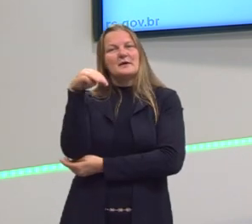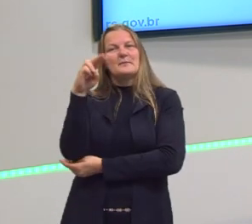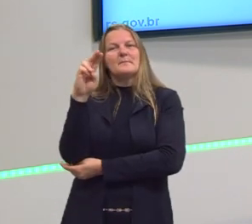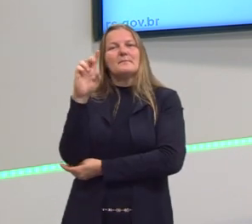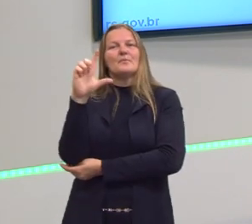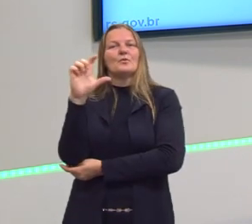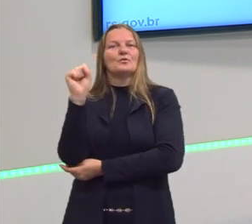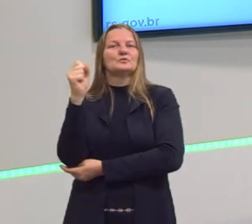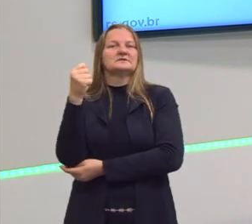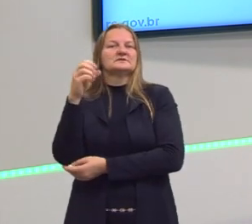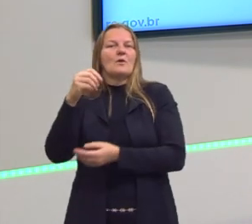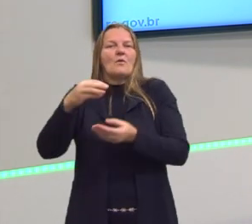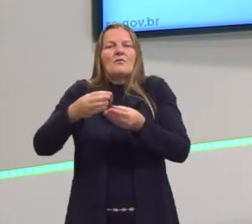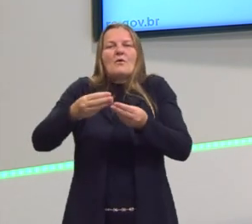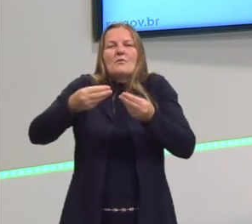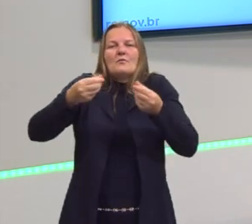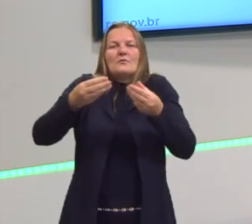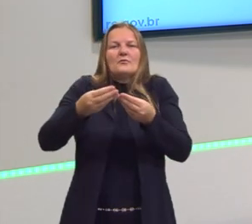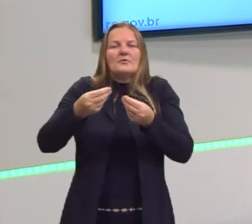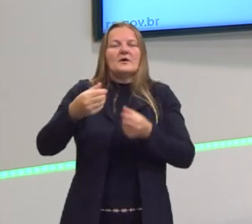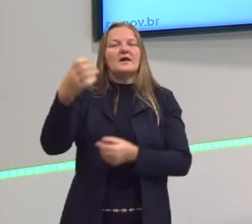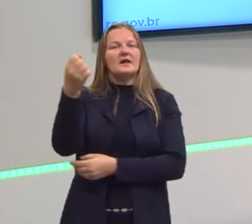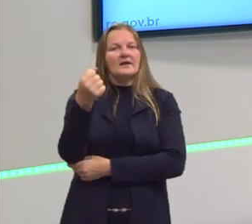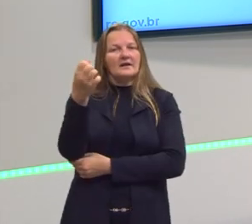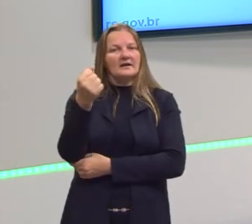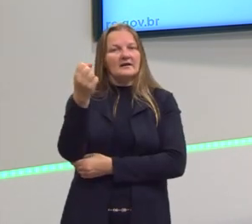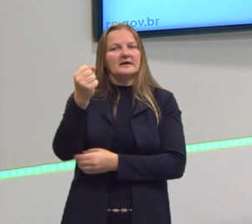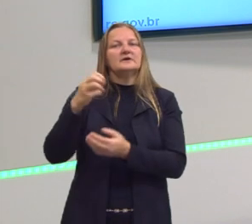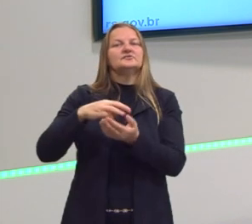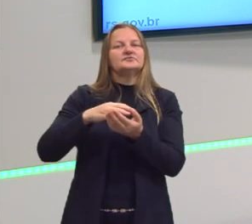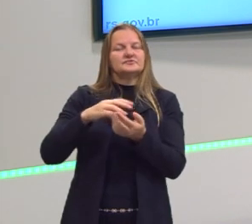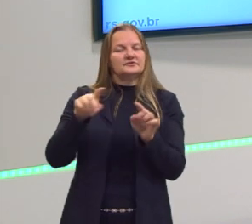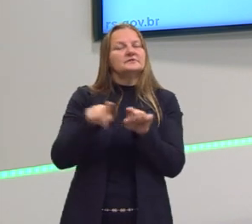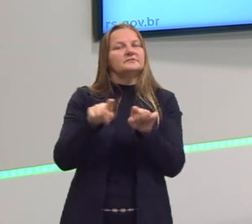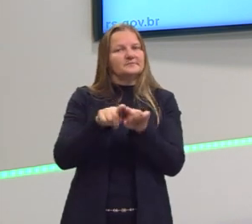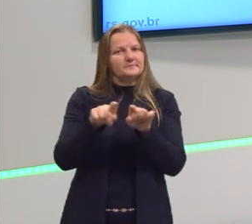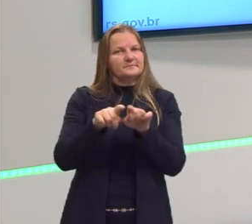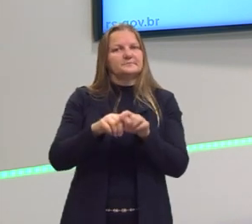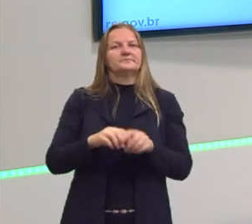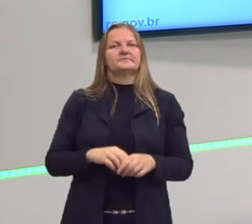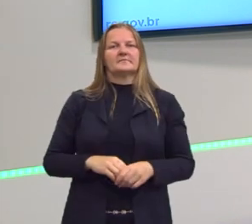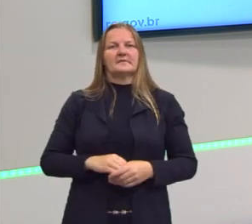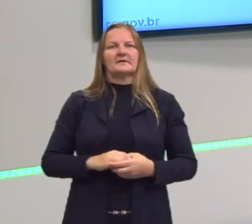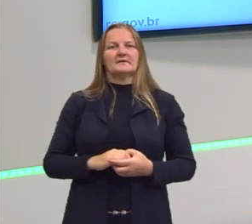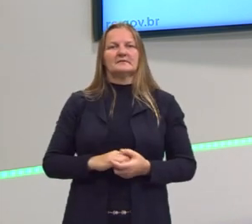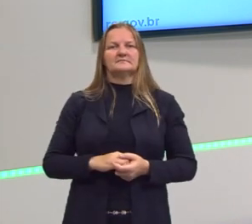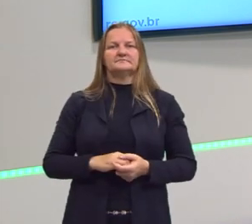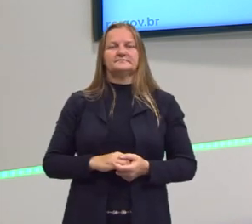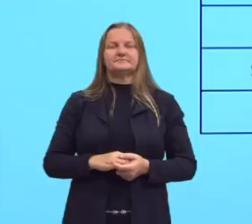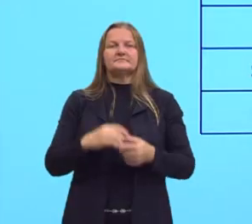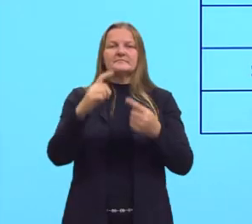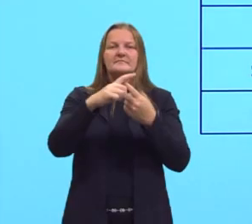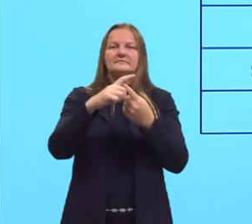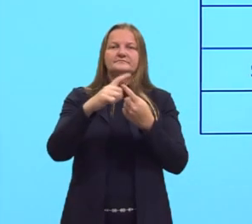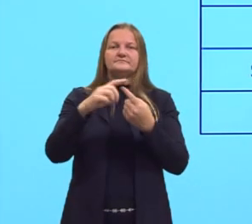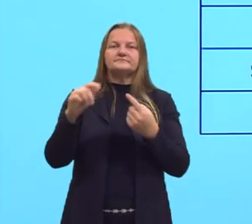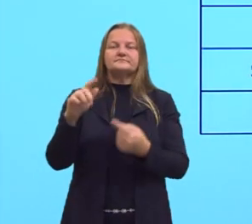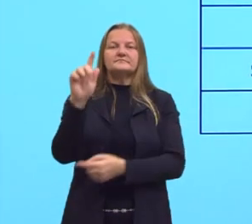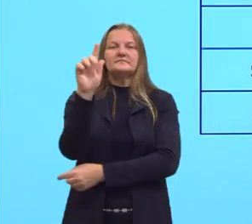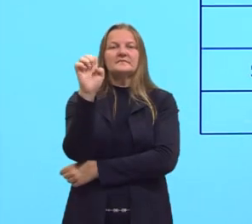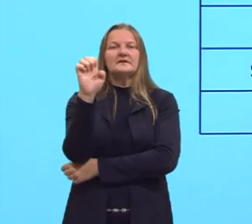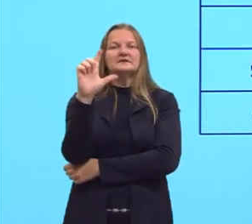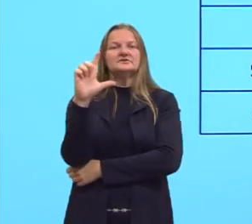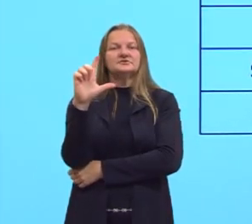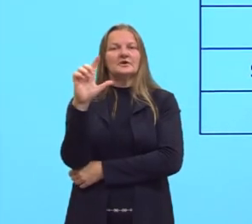líquida. O leite também é uma emulsão líquida. Já o tipo de coloide gel é